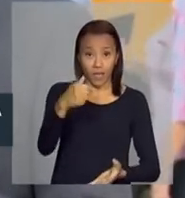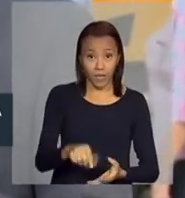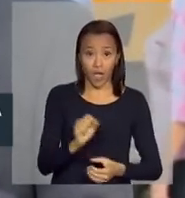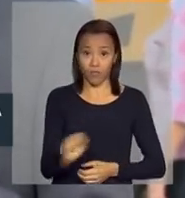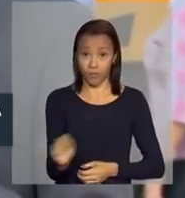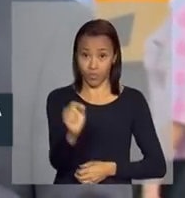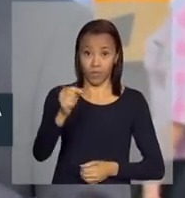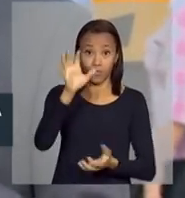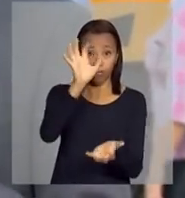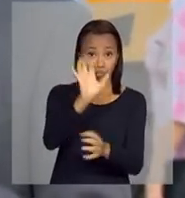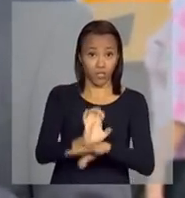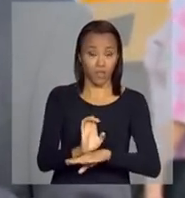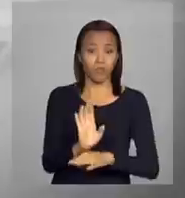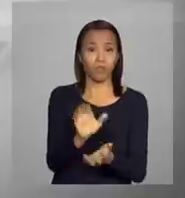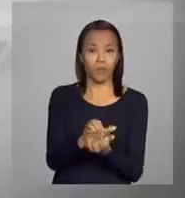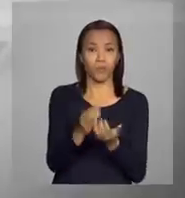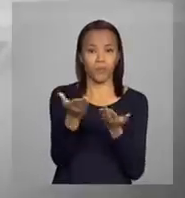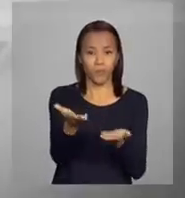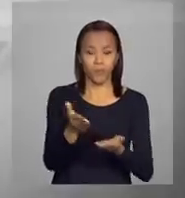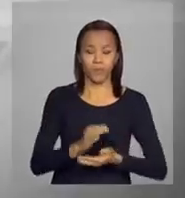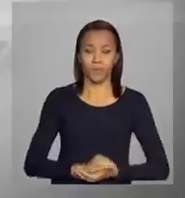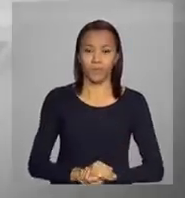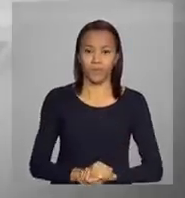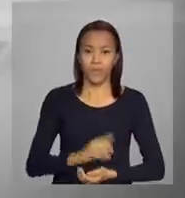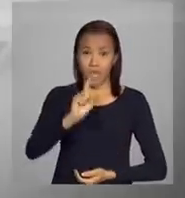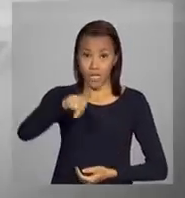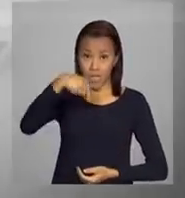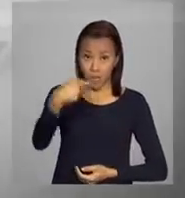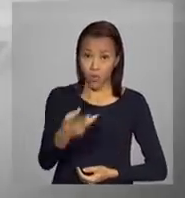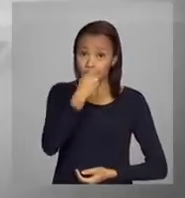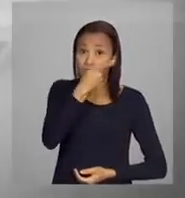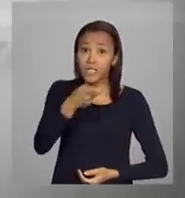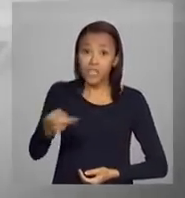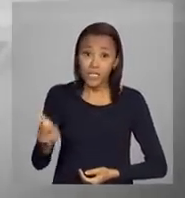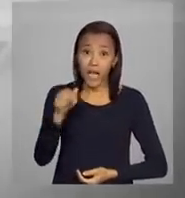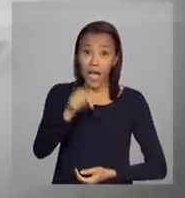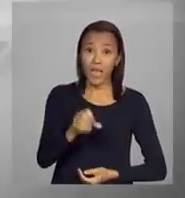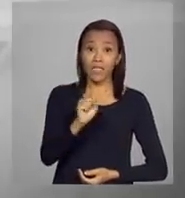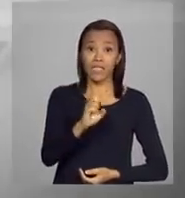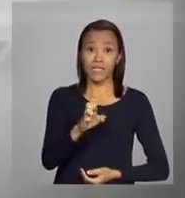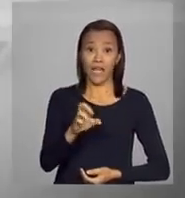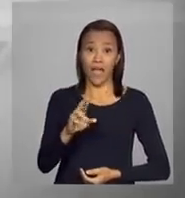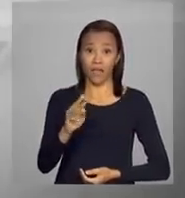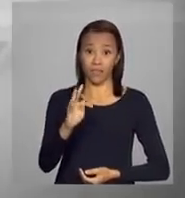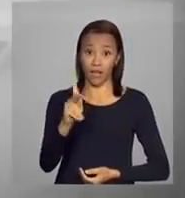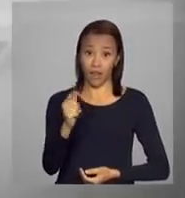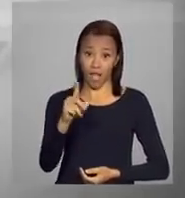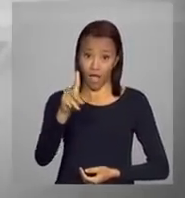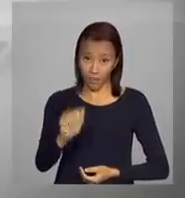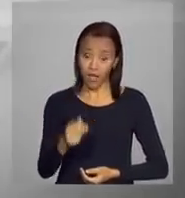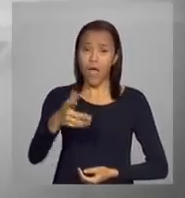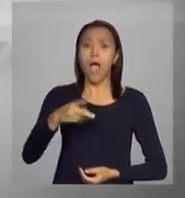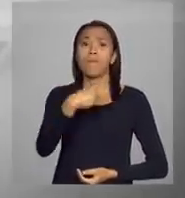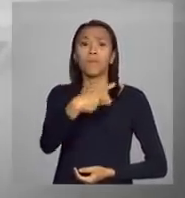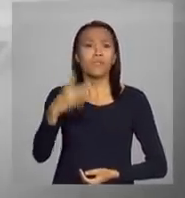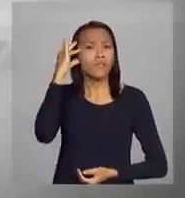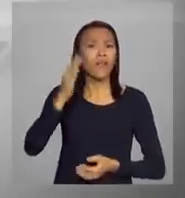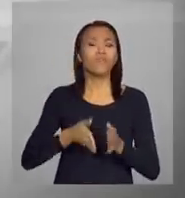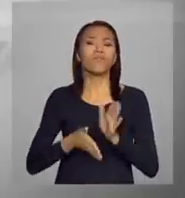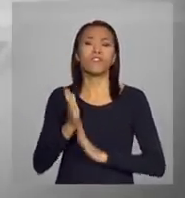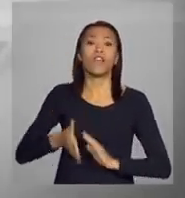Pernambuco. É com você, Malu! E após visitar Serra Talhada, em Pernambuco, a presidenta Dilma segue para